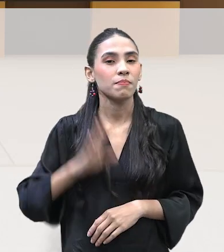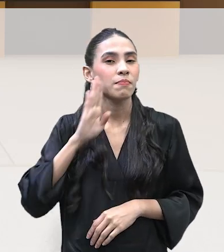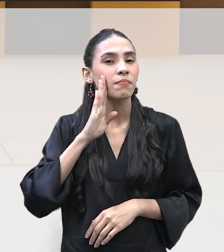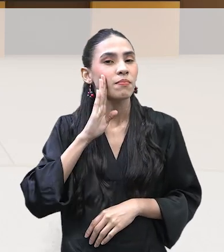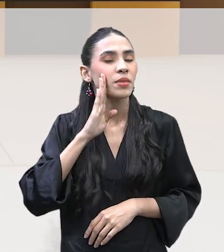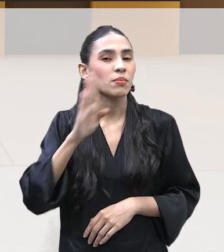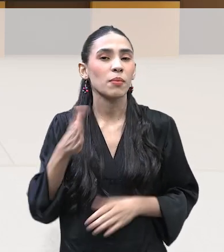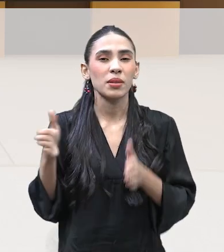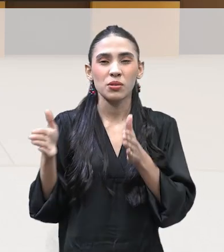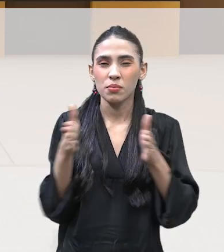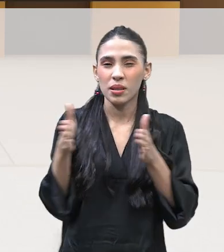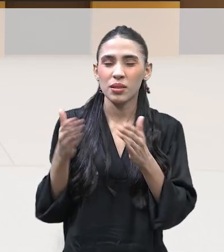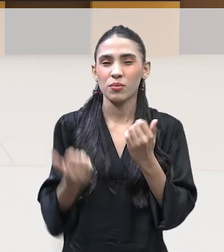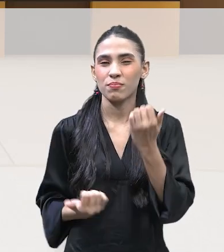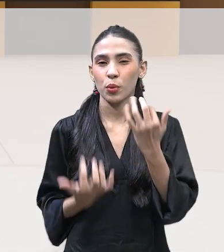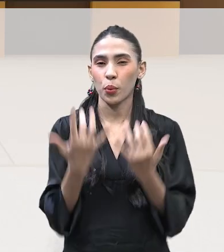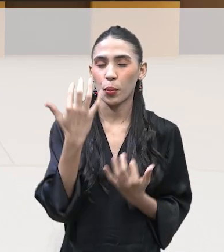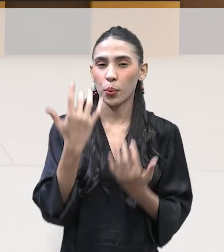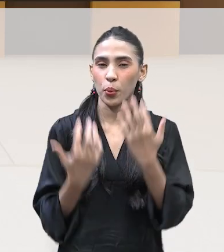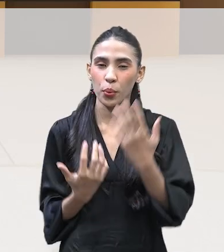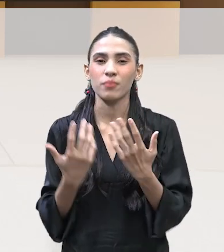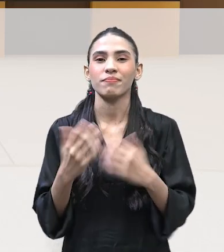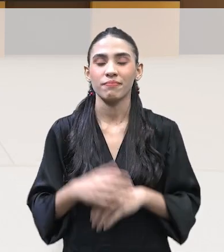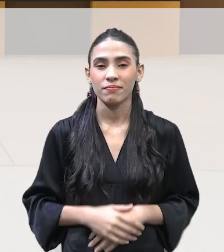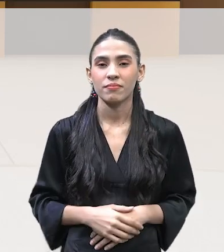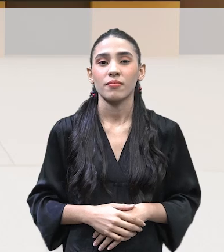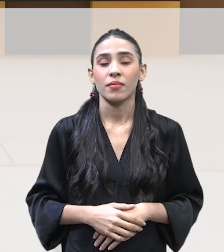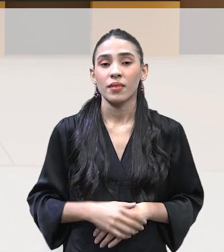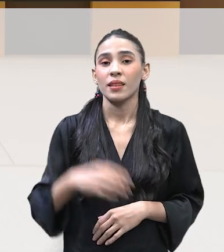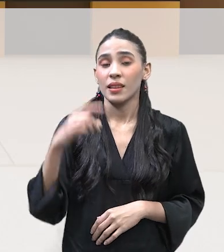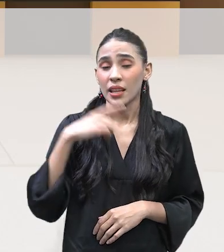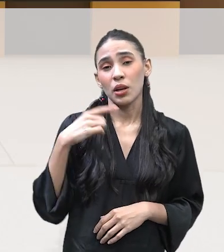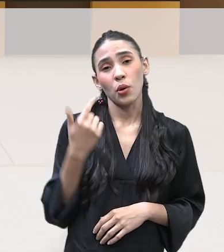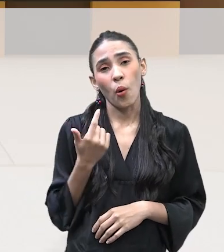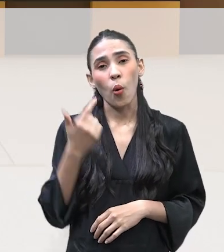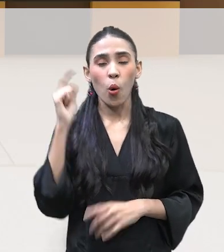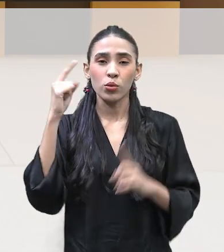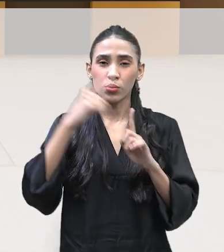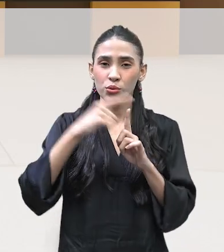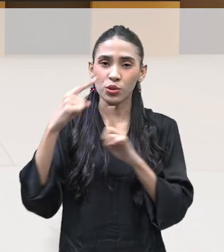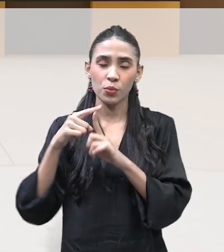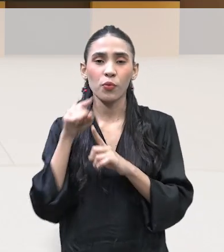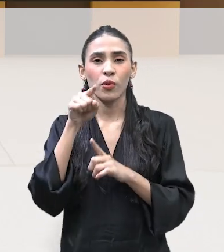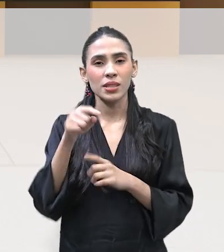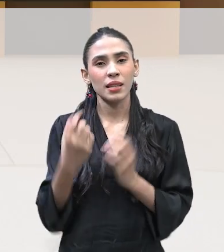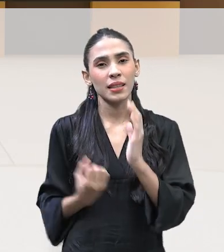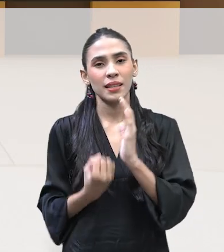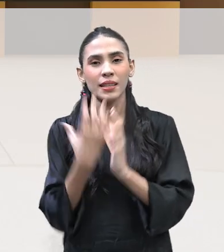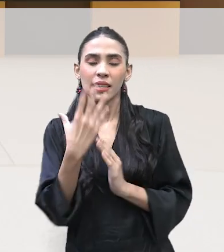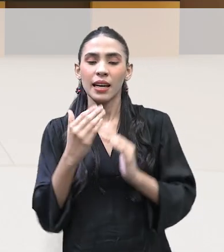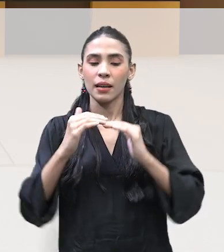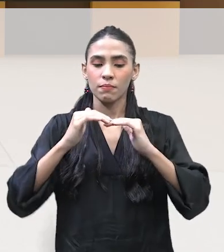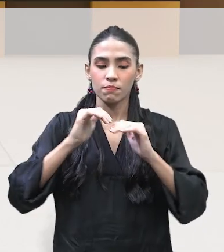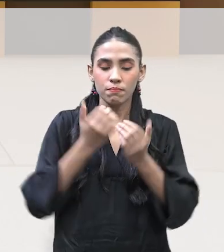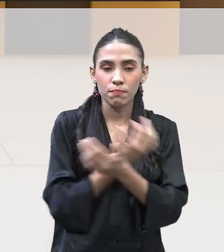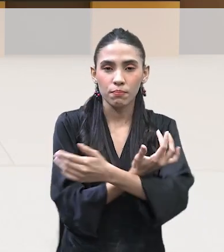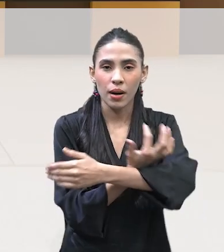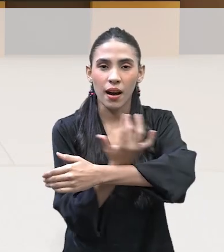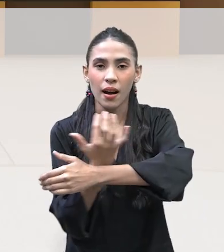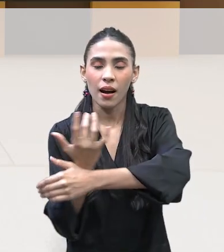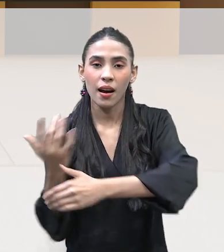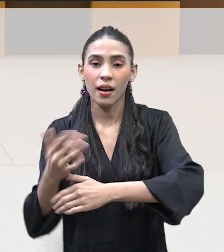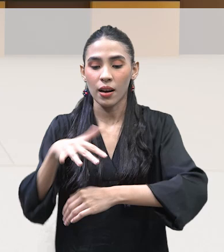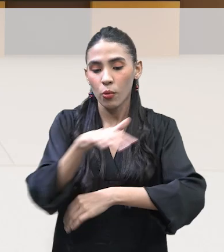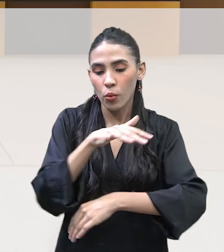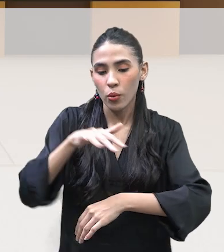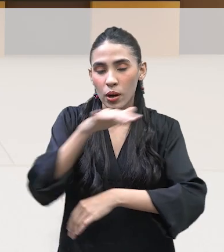que nós vemos tantas queimadas, não é verdade? Destruição, né? Existem outras formas de criar um pasto, de criar a lavoura para preparar